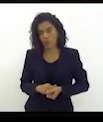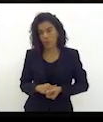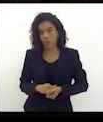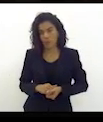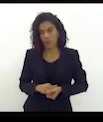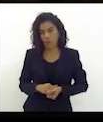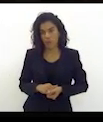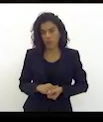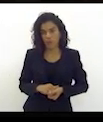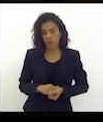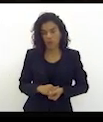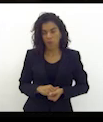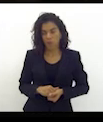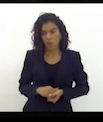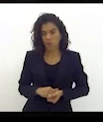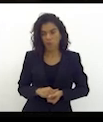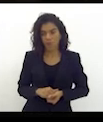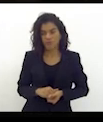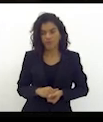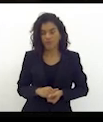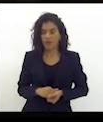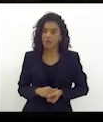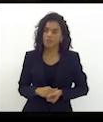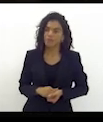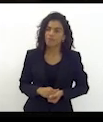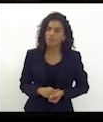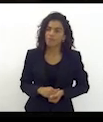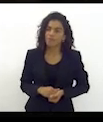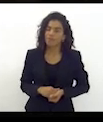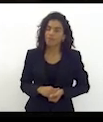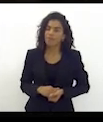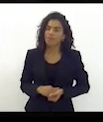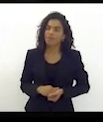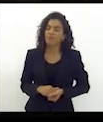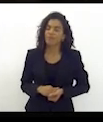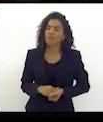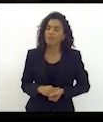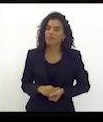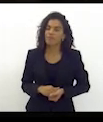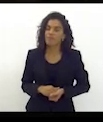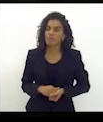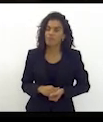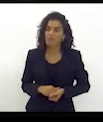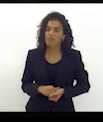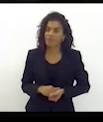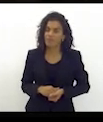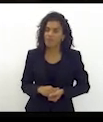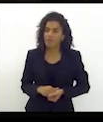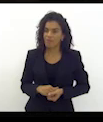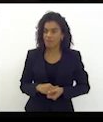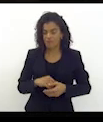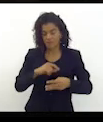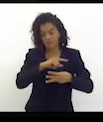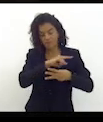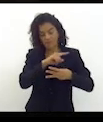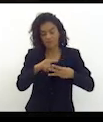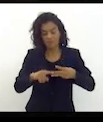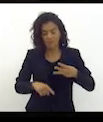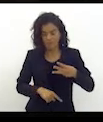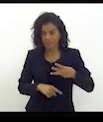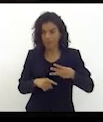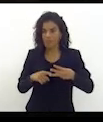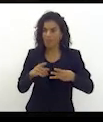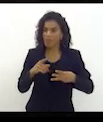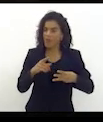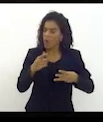e um triunvirato pesava